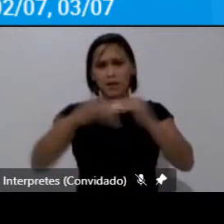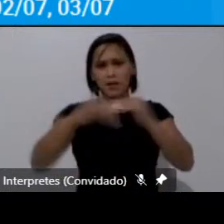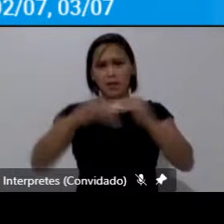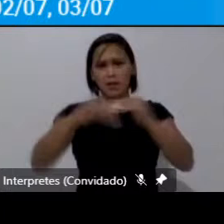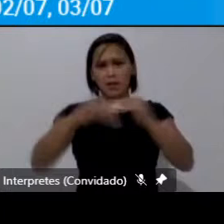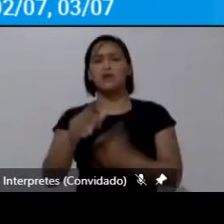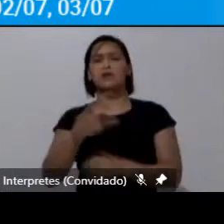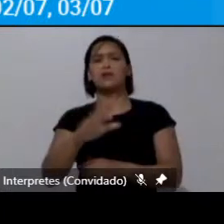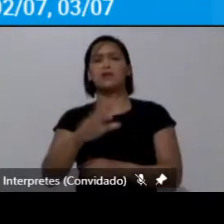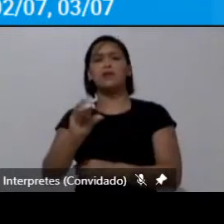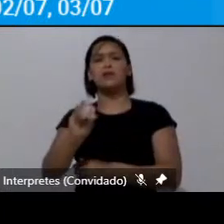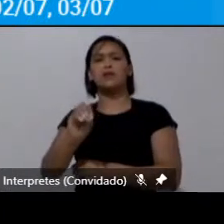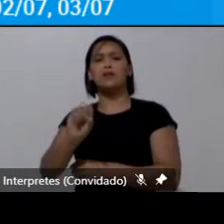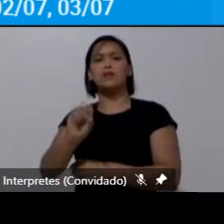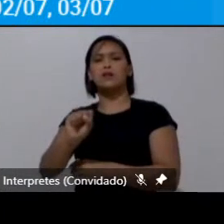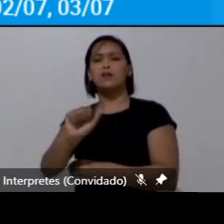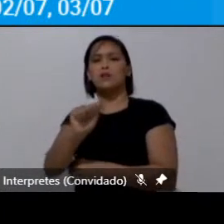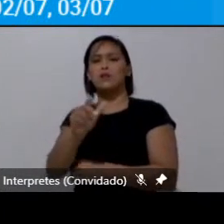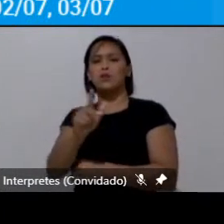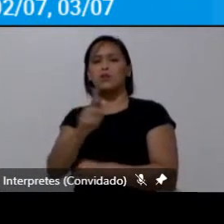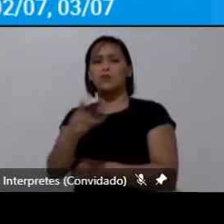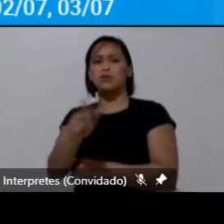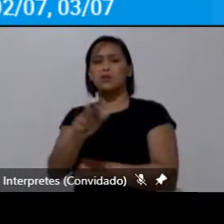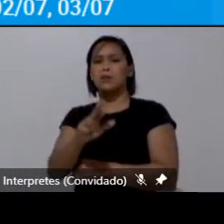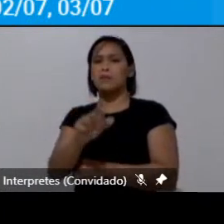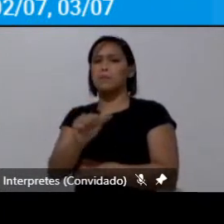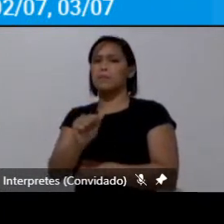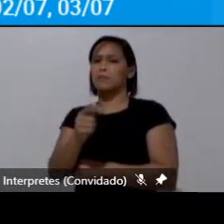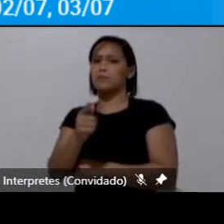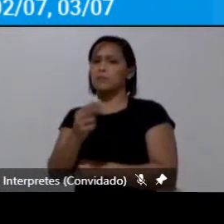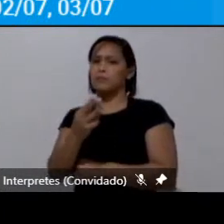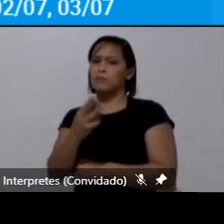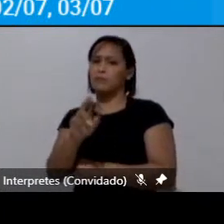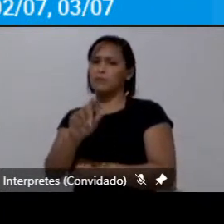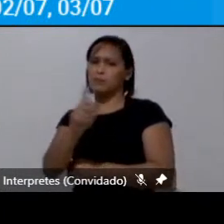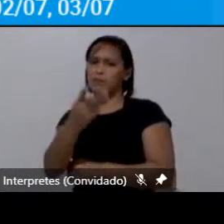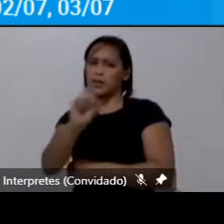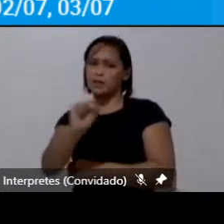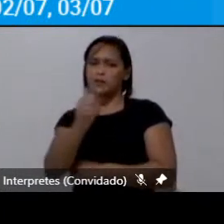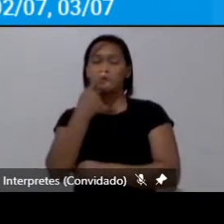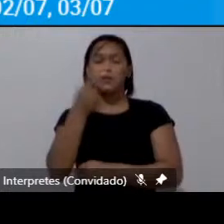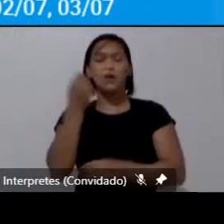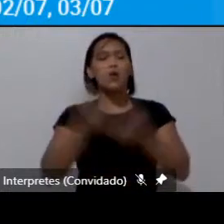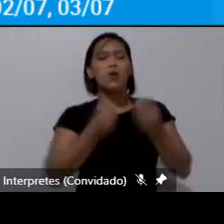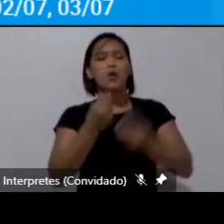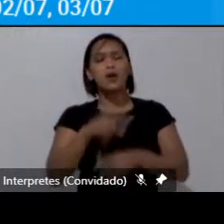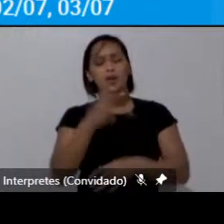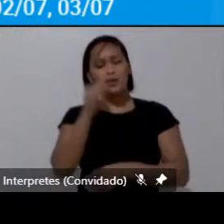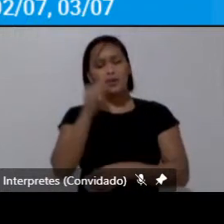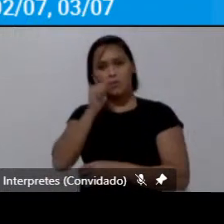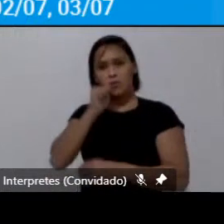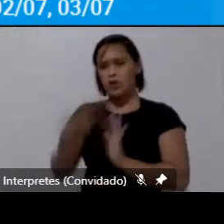como direito a Rosa Parker que se recusou a